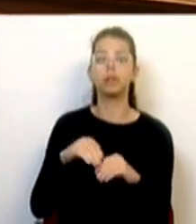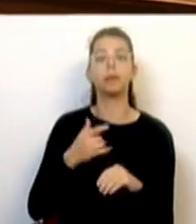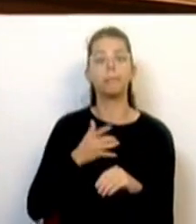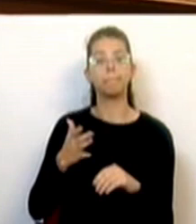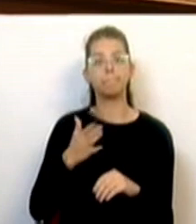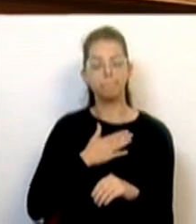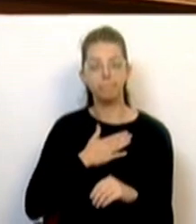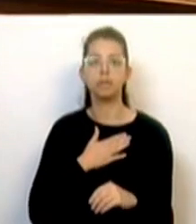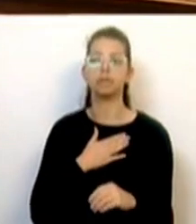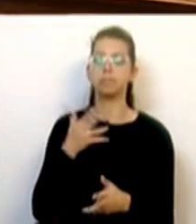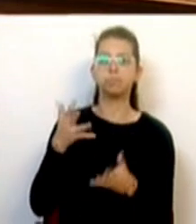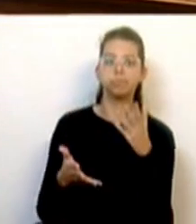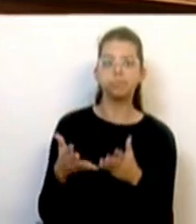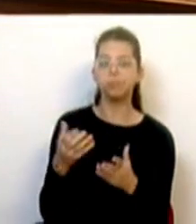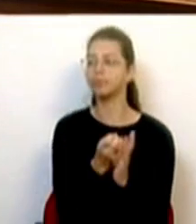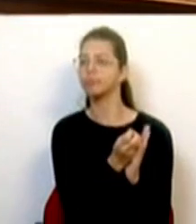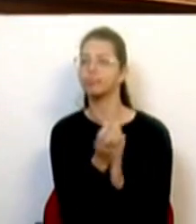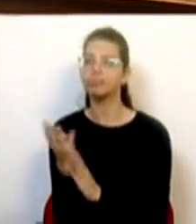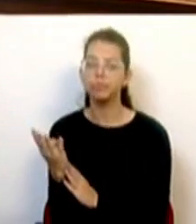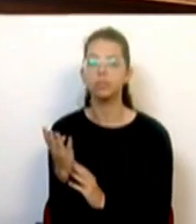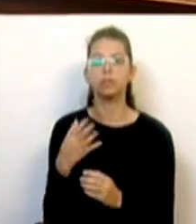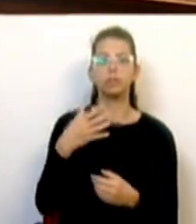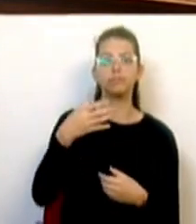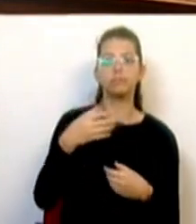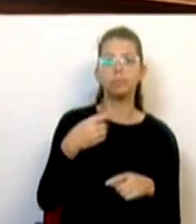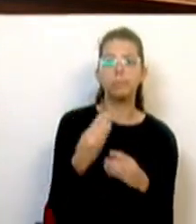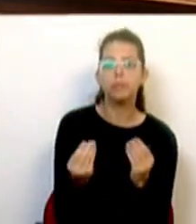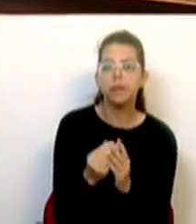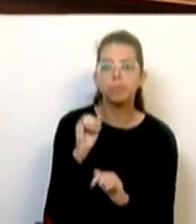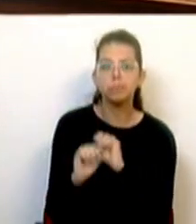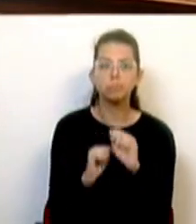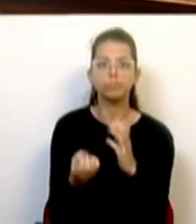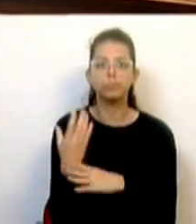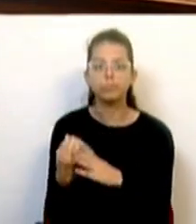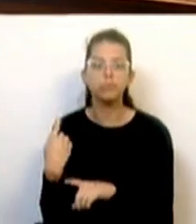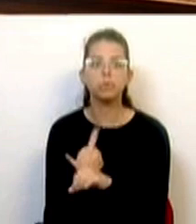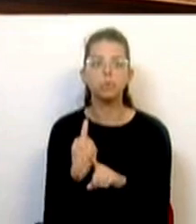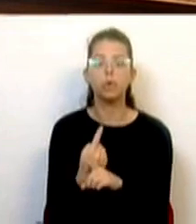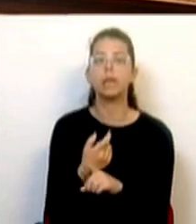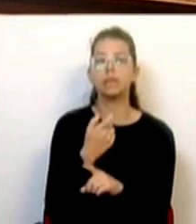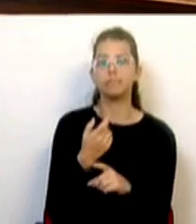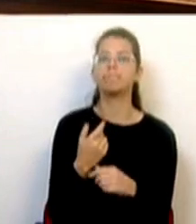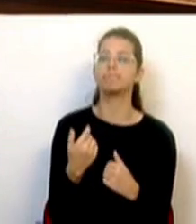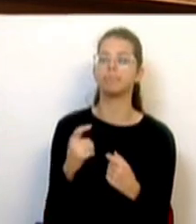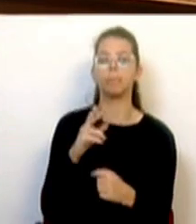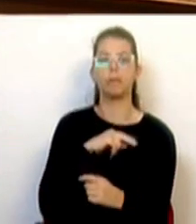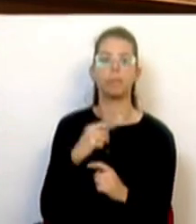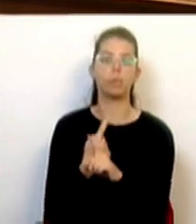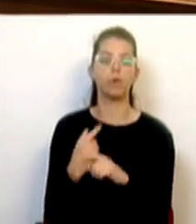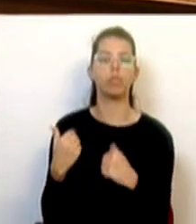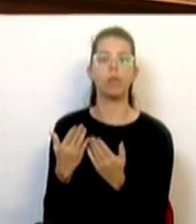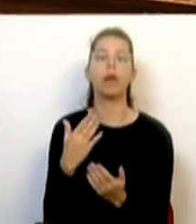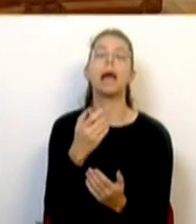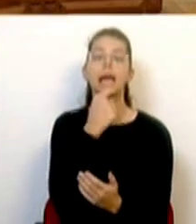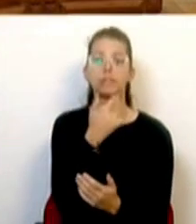indústria que introduzam na produção e na fabricação dos seus materiais 25% de material reciclado. Também